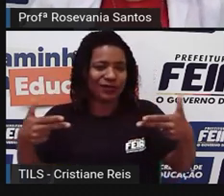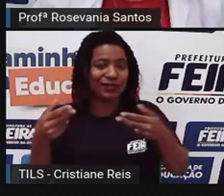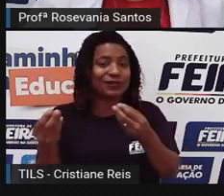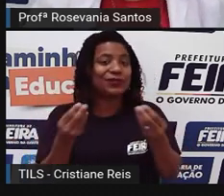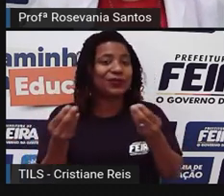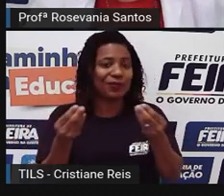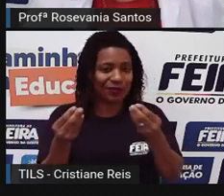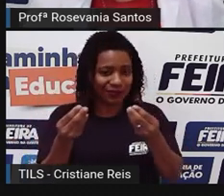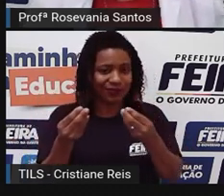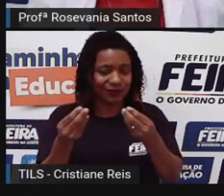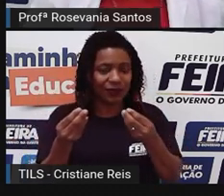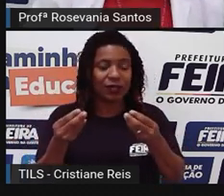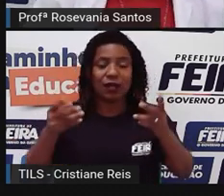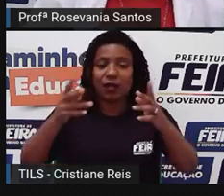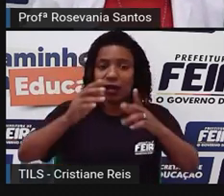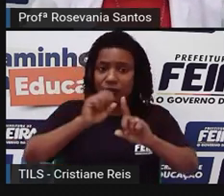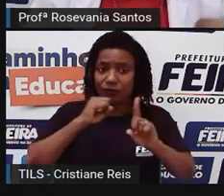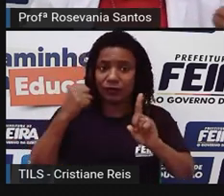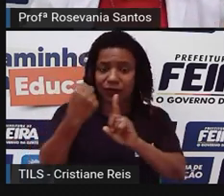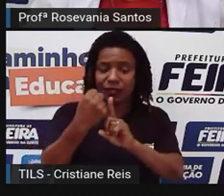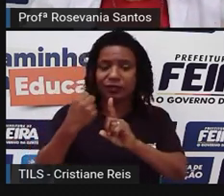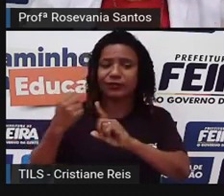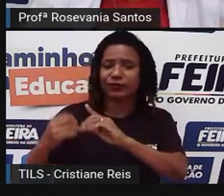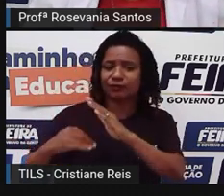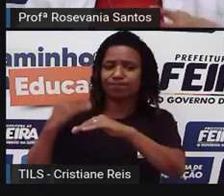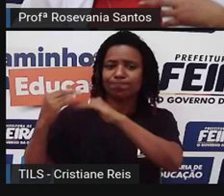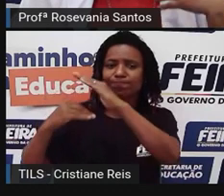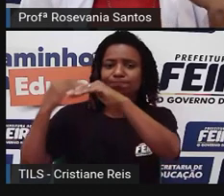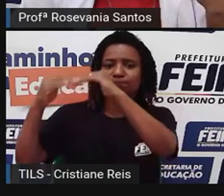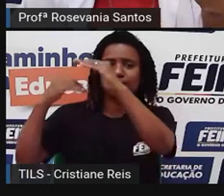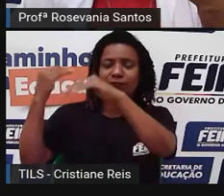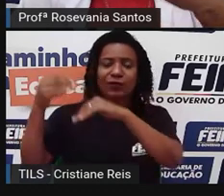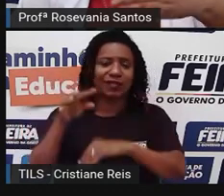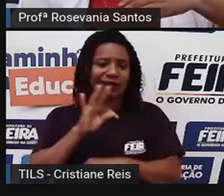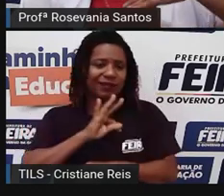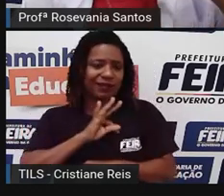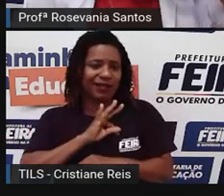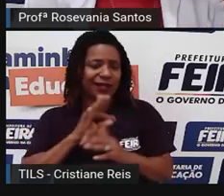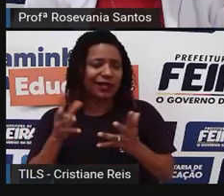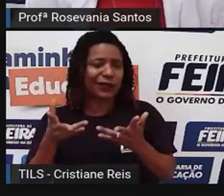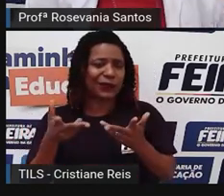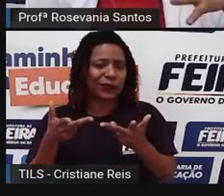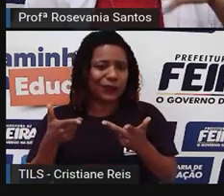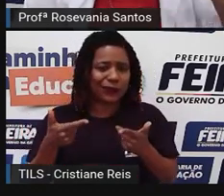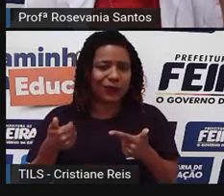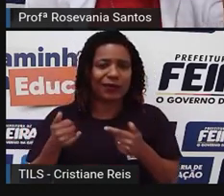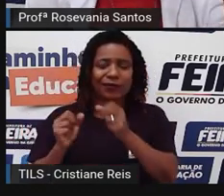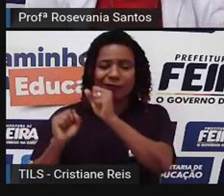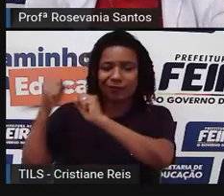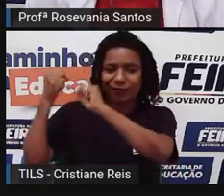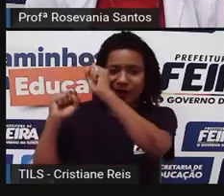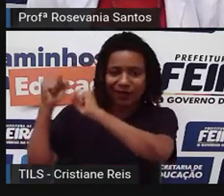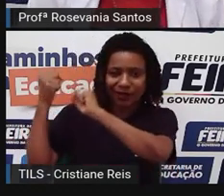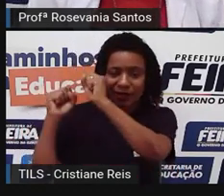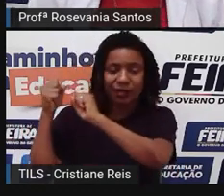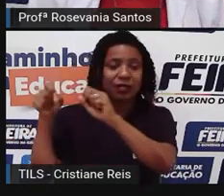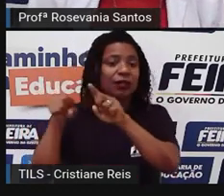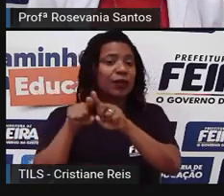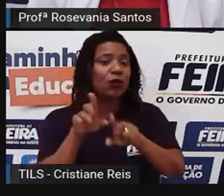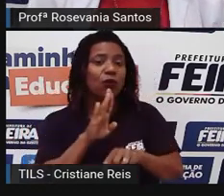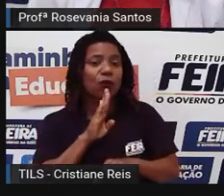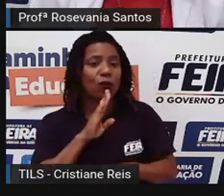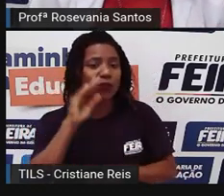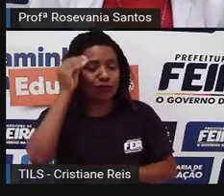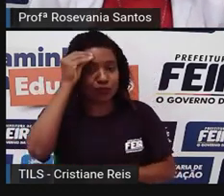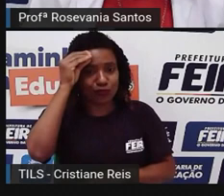a sociedade vai evoluindo, usando novas técnicas, usando novas maquinarias, o saber vai evoluindo,